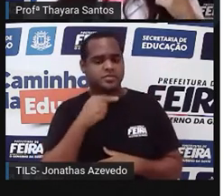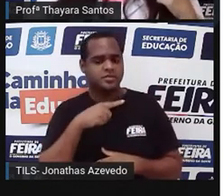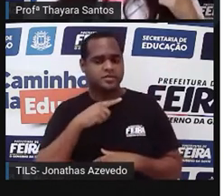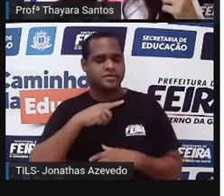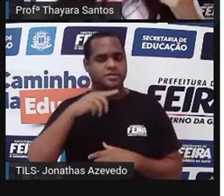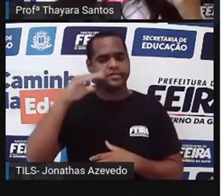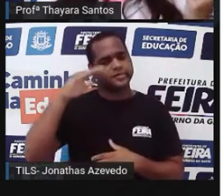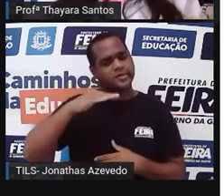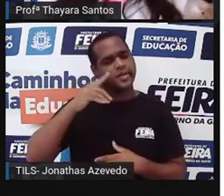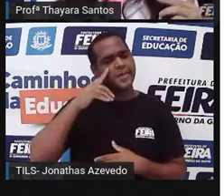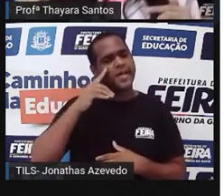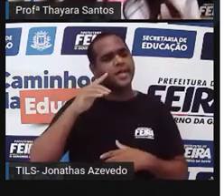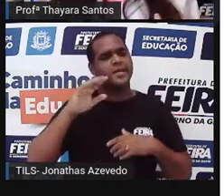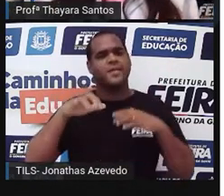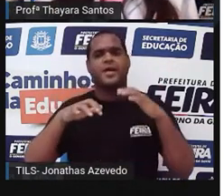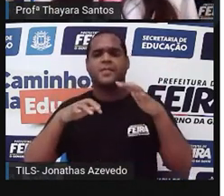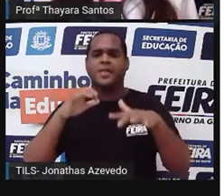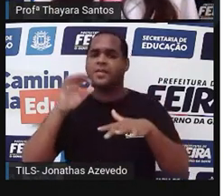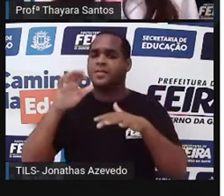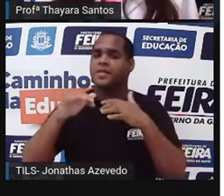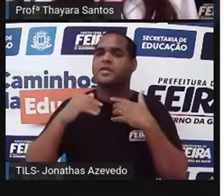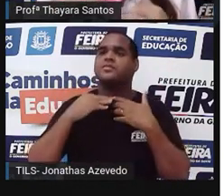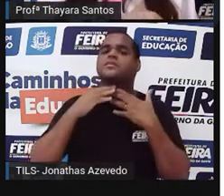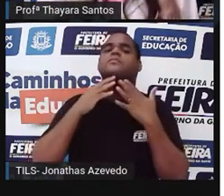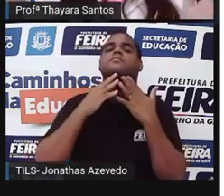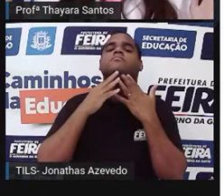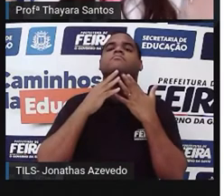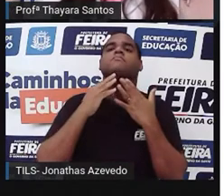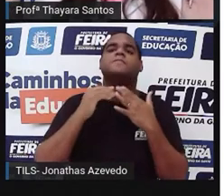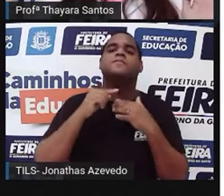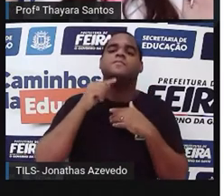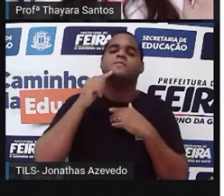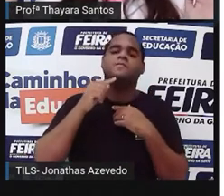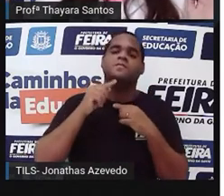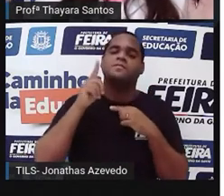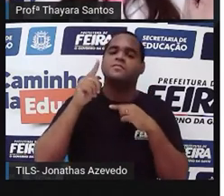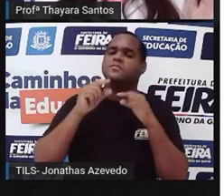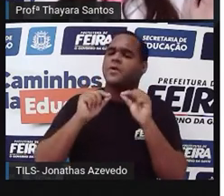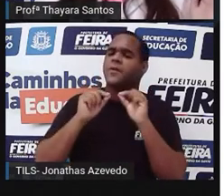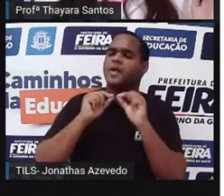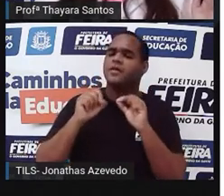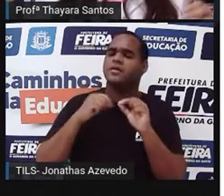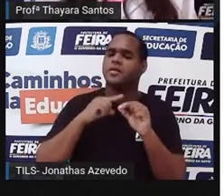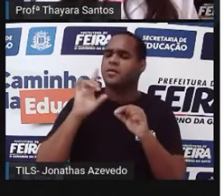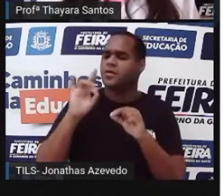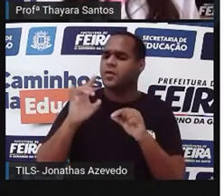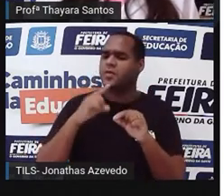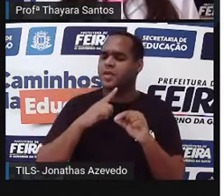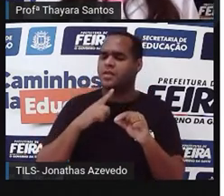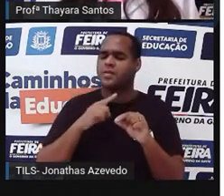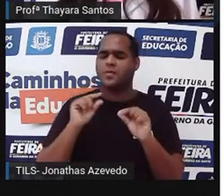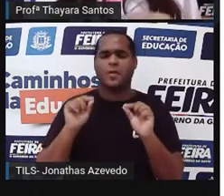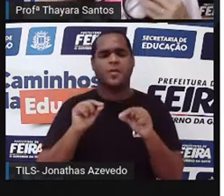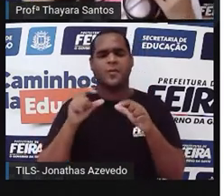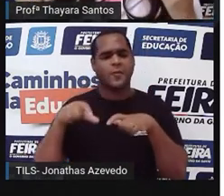ficaram se esticando tanto que o pescoço delas cresceu e agora só tem um girafas de pescoço grande aqui nesse lugar.